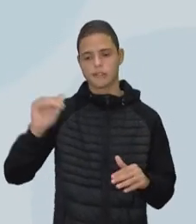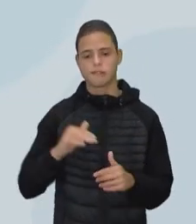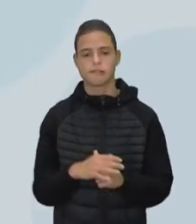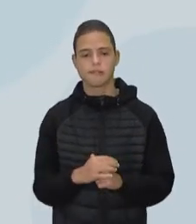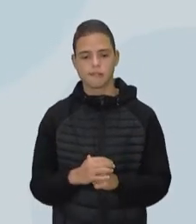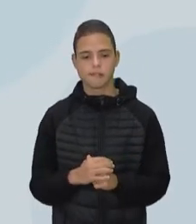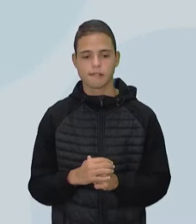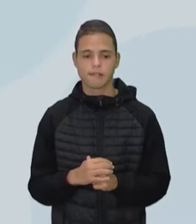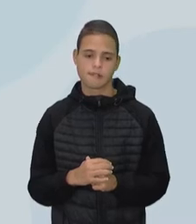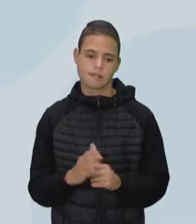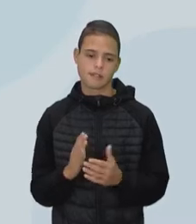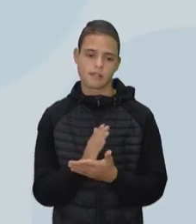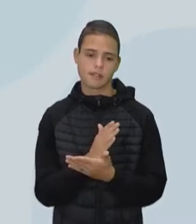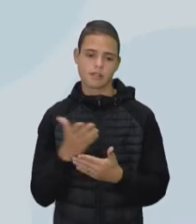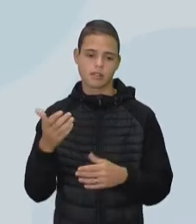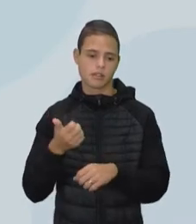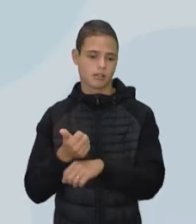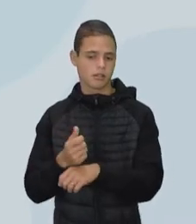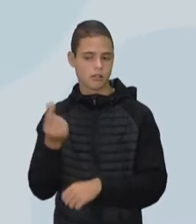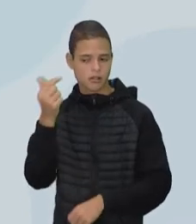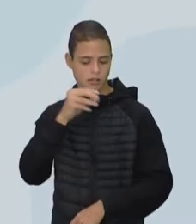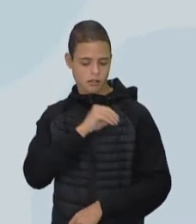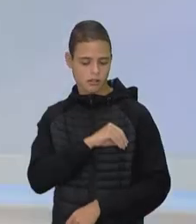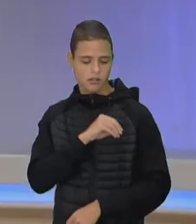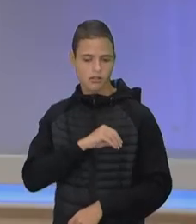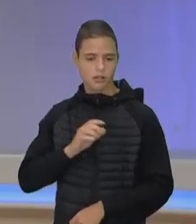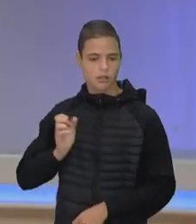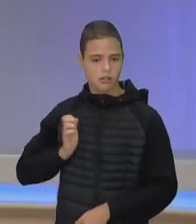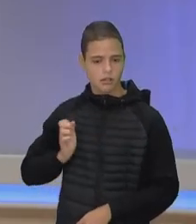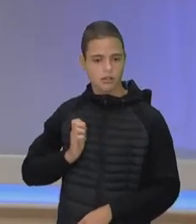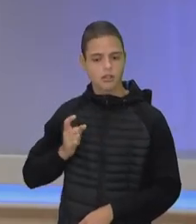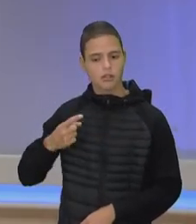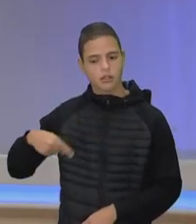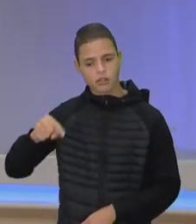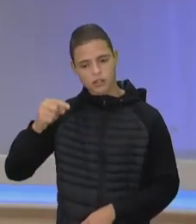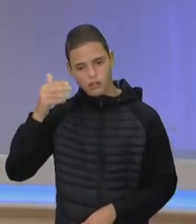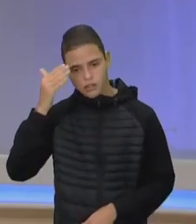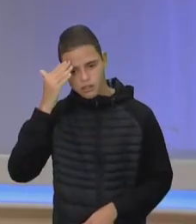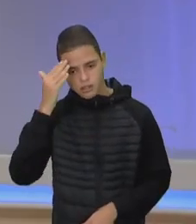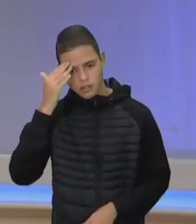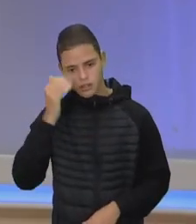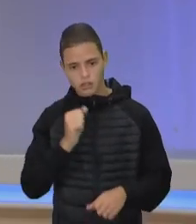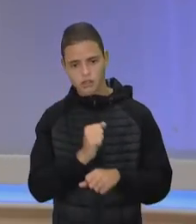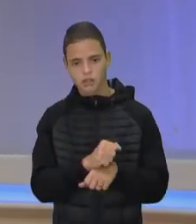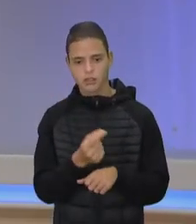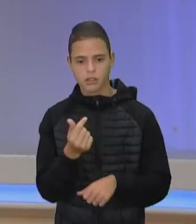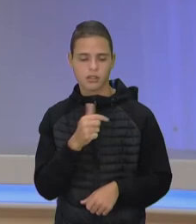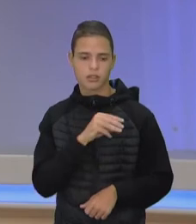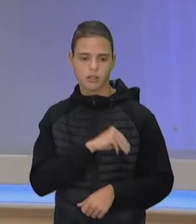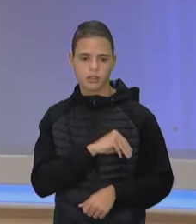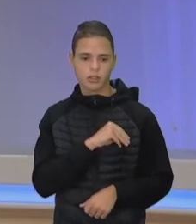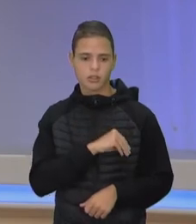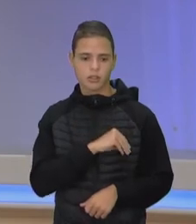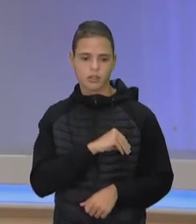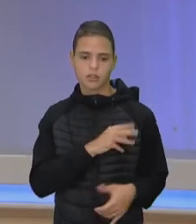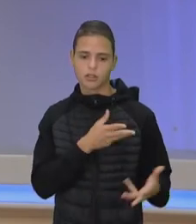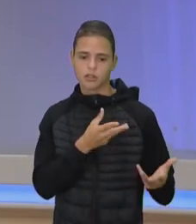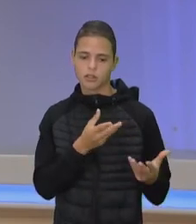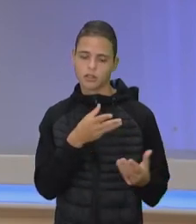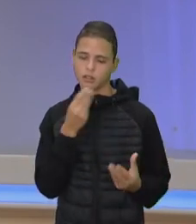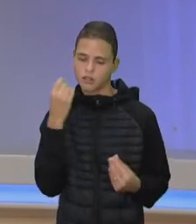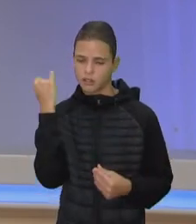em cargos que são muito bem remunerados. E a gente sabe que a remuneração é um fator extremamente